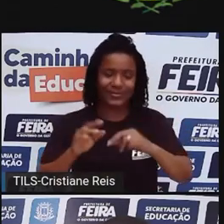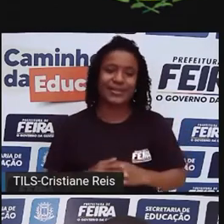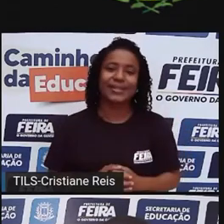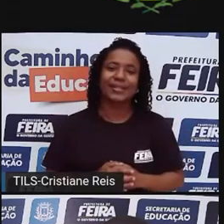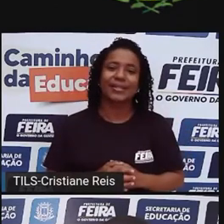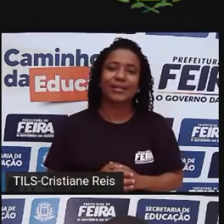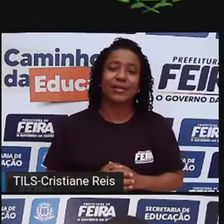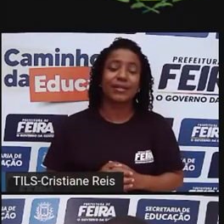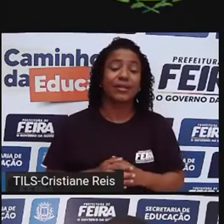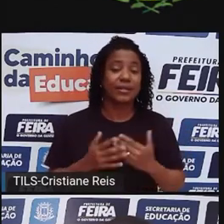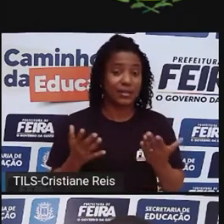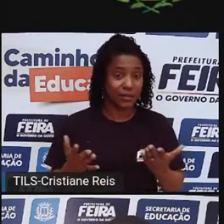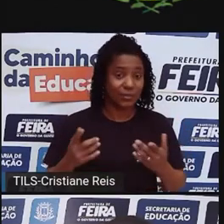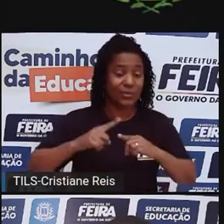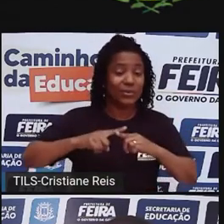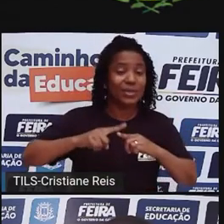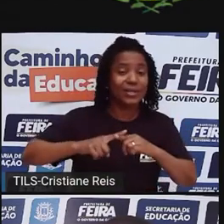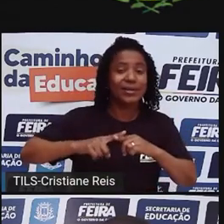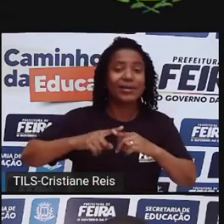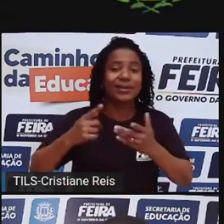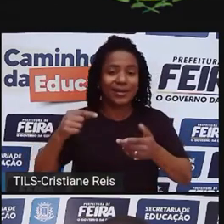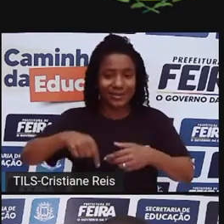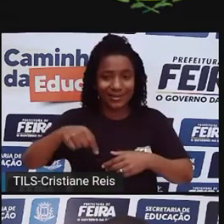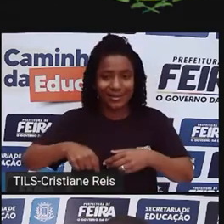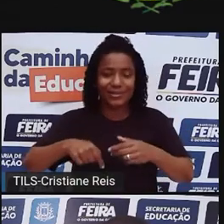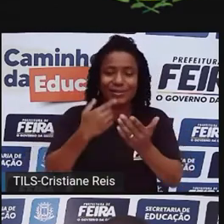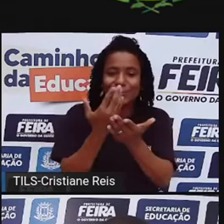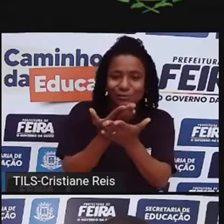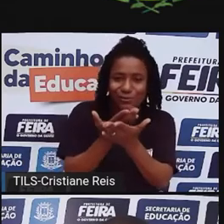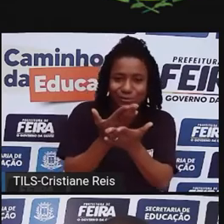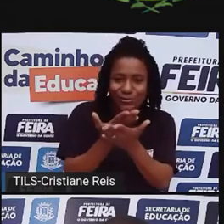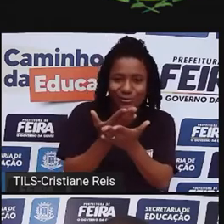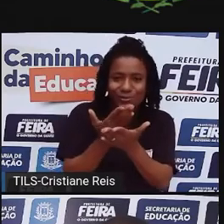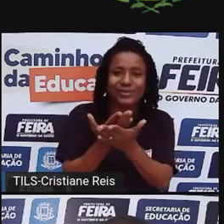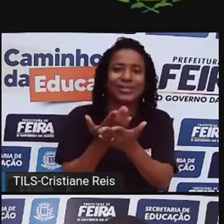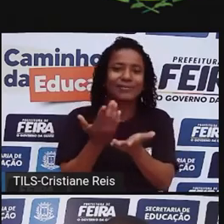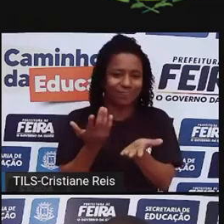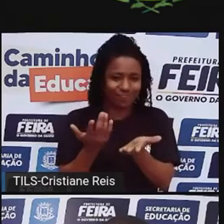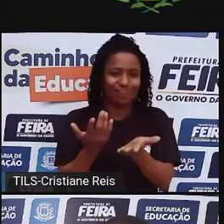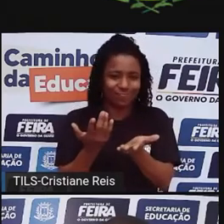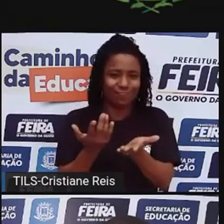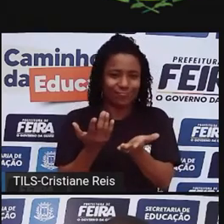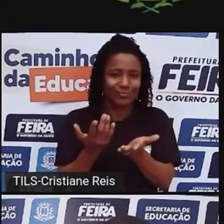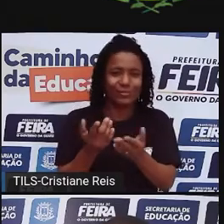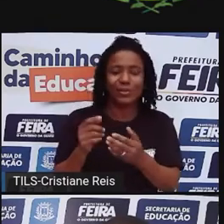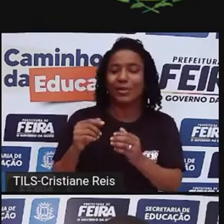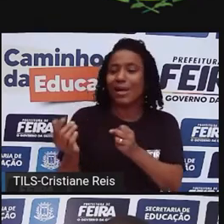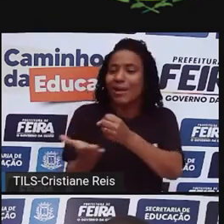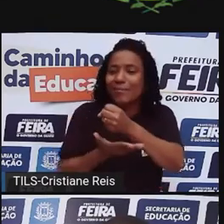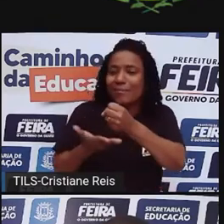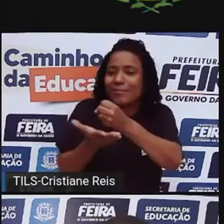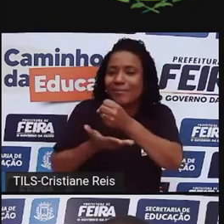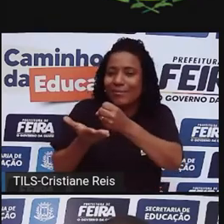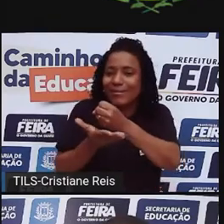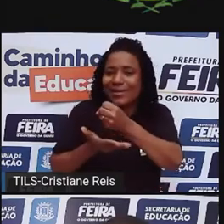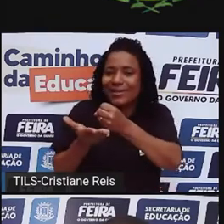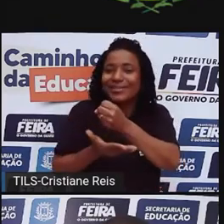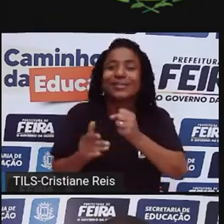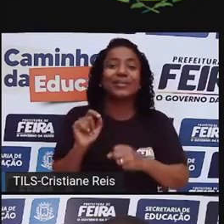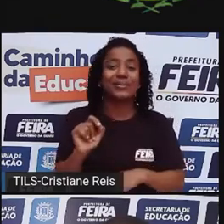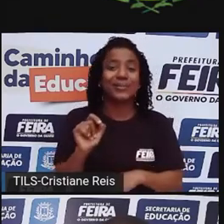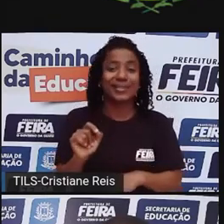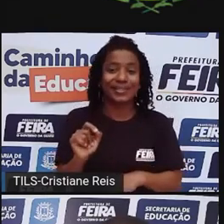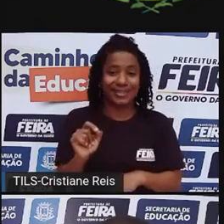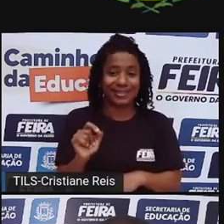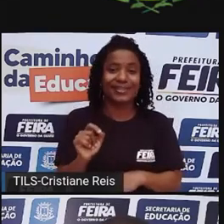produção de conhecimento, o que a academia historicamente ensina para a gente, está pautada, Felipe, em uma palavrinha que aparentemente é